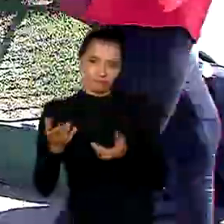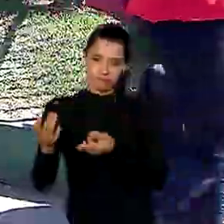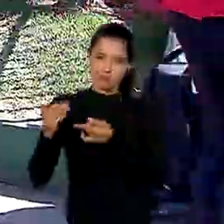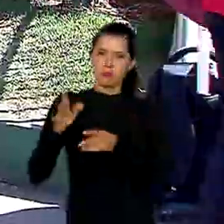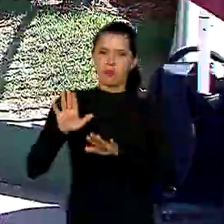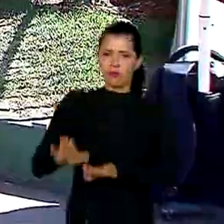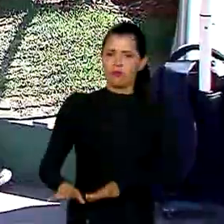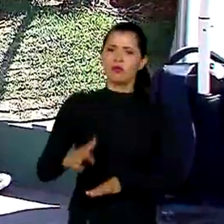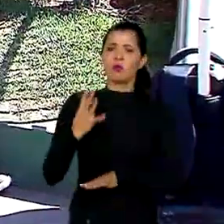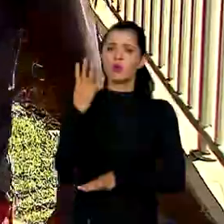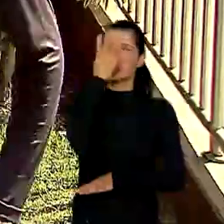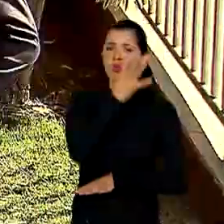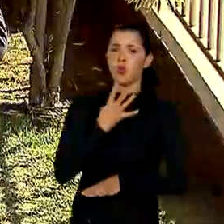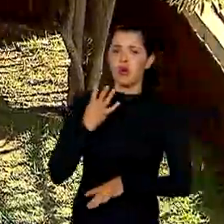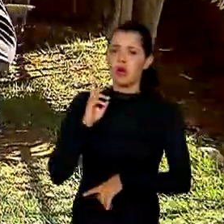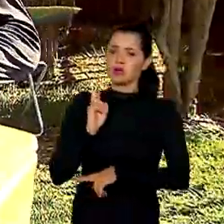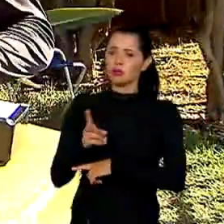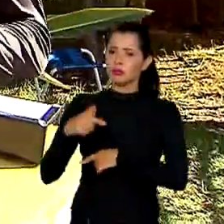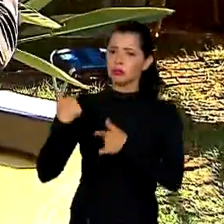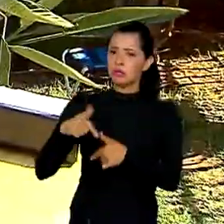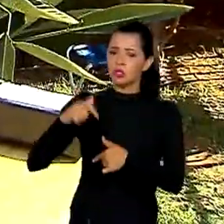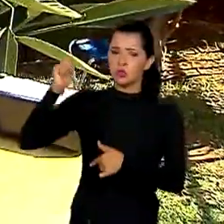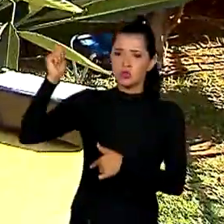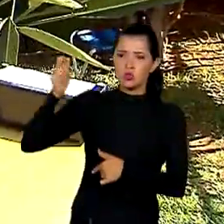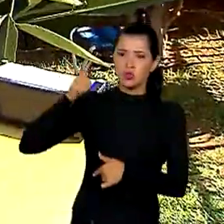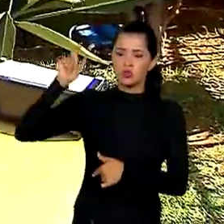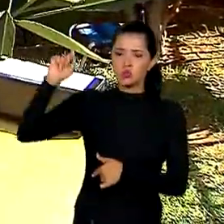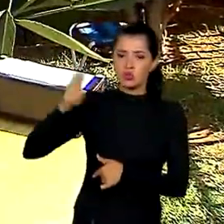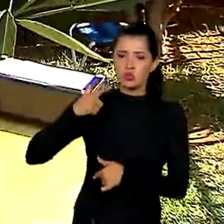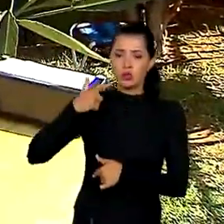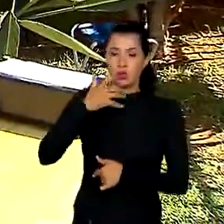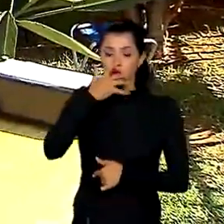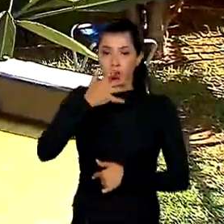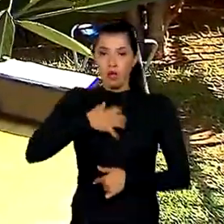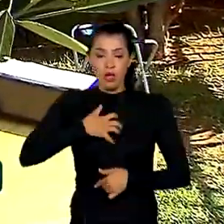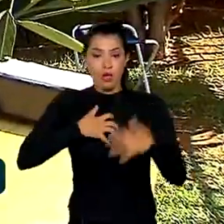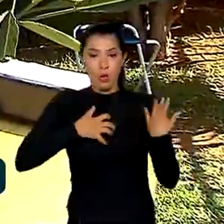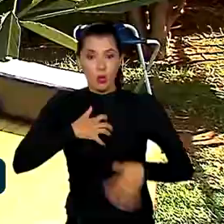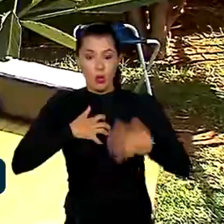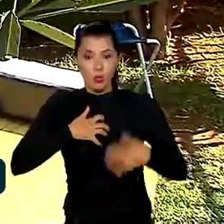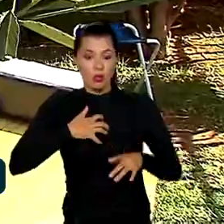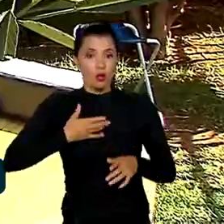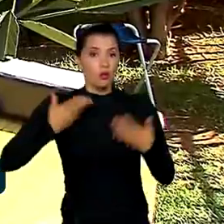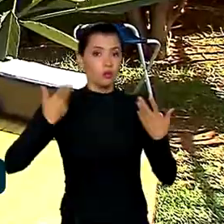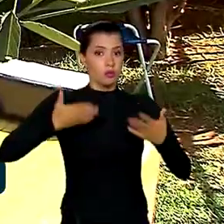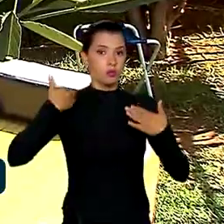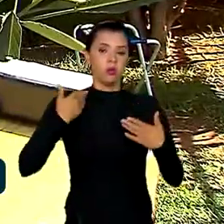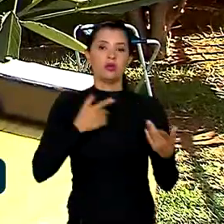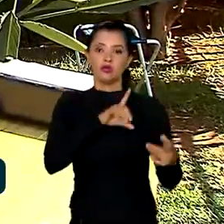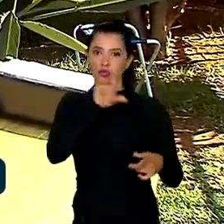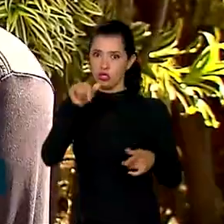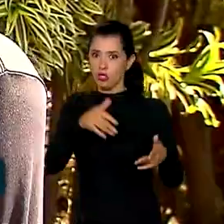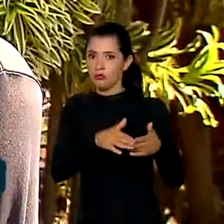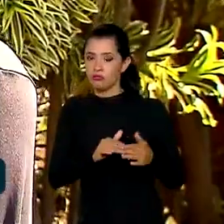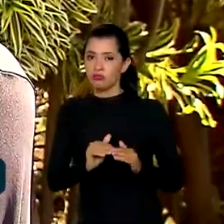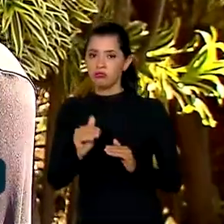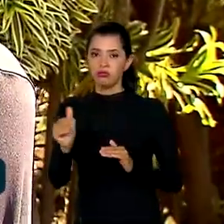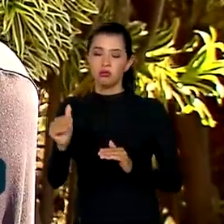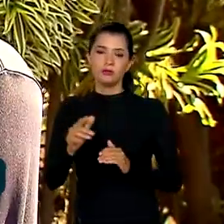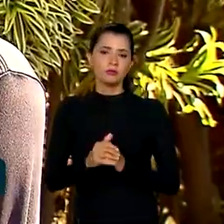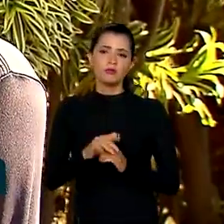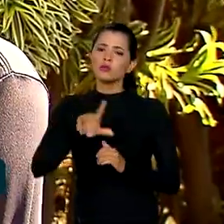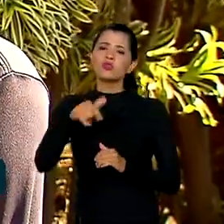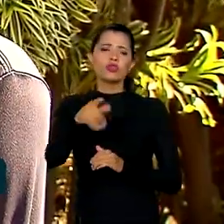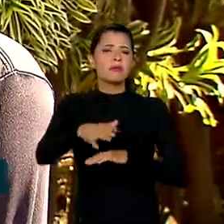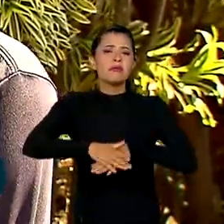pelo menos quatro horas trabalhando no sol e sentiu que a temperatura aumentou nos últimos dias. Qual foi o dia